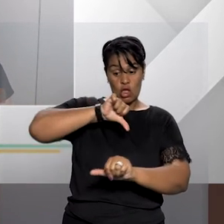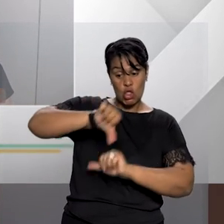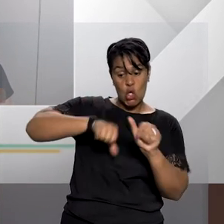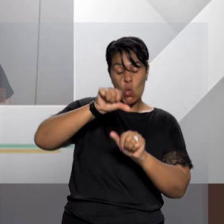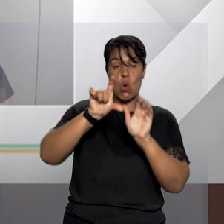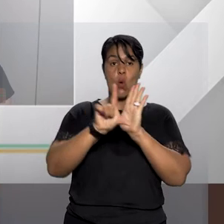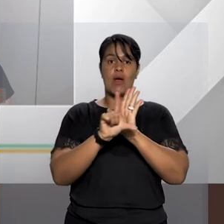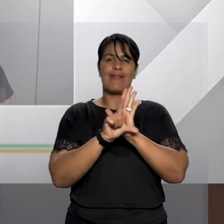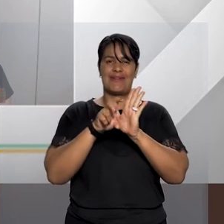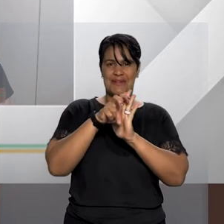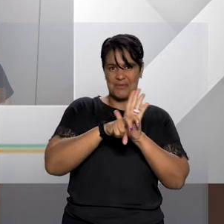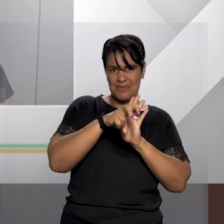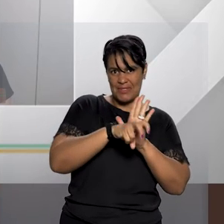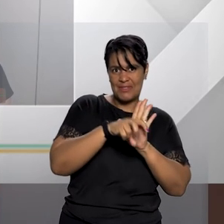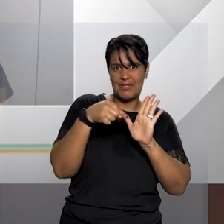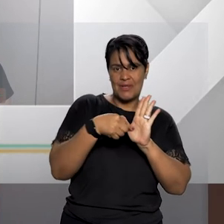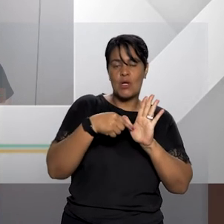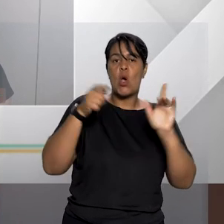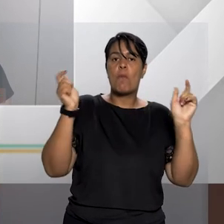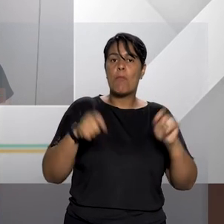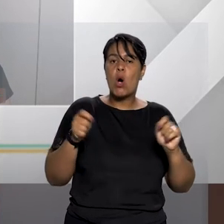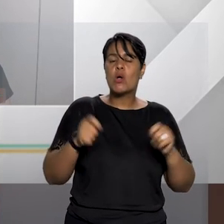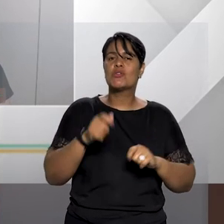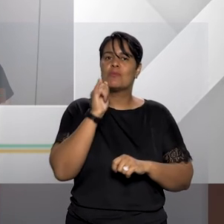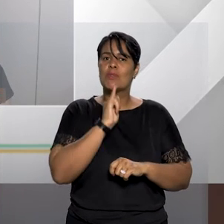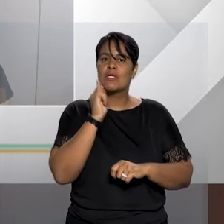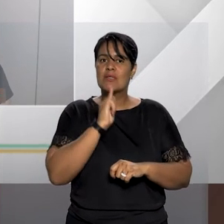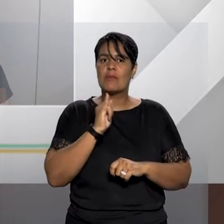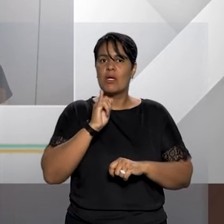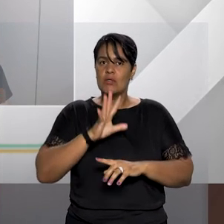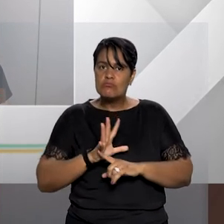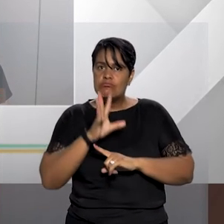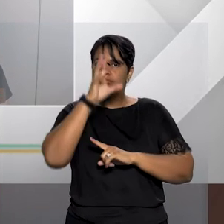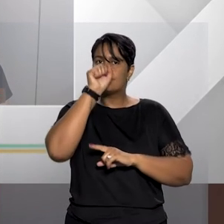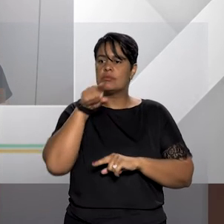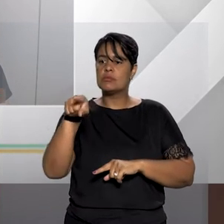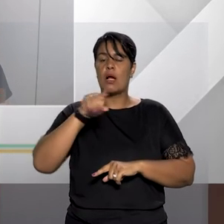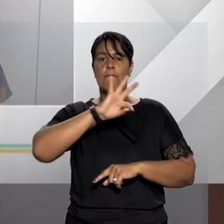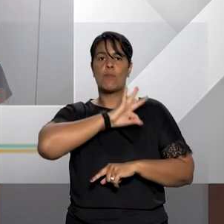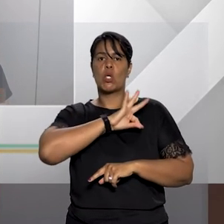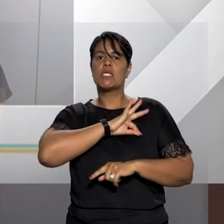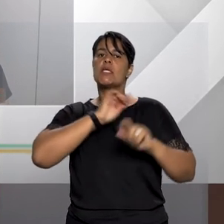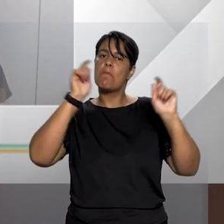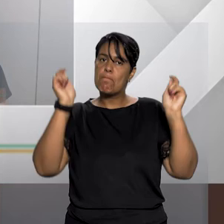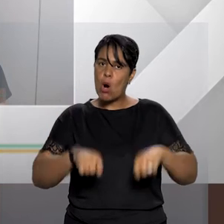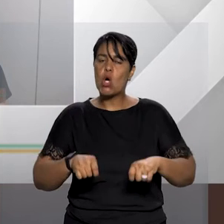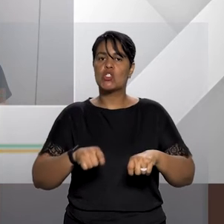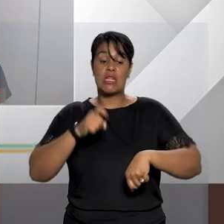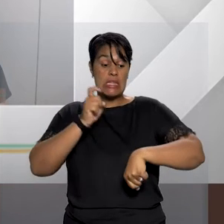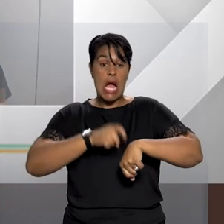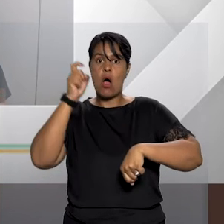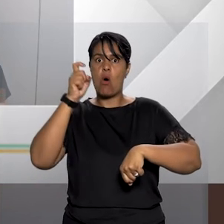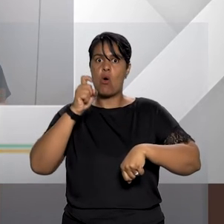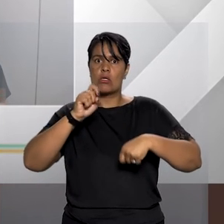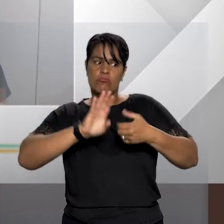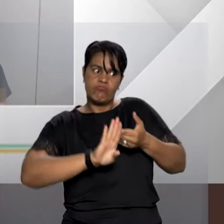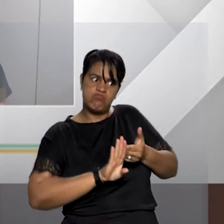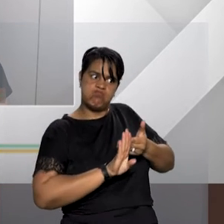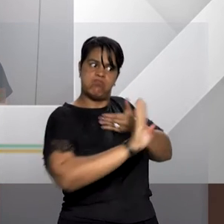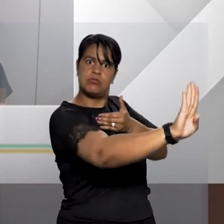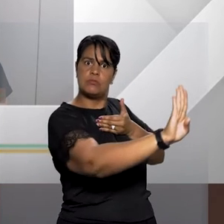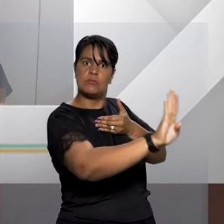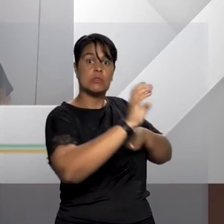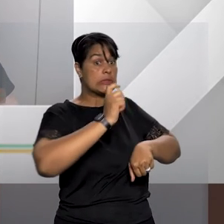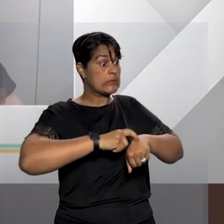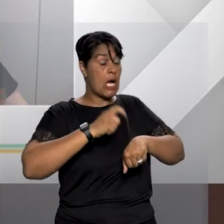casos excepcionais a intervenção da autoridade policial para afastar o suposto agressor do lar